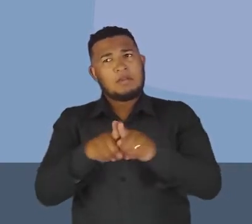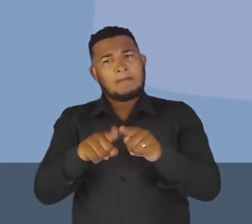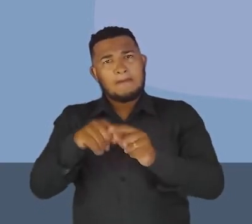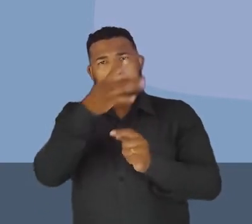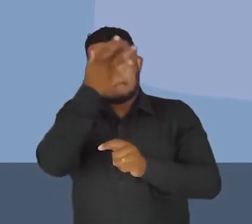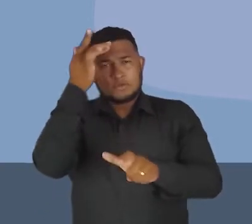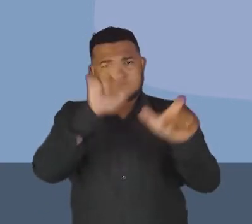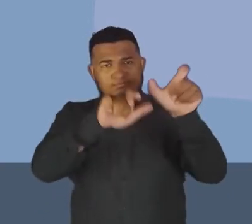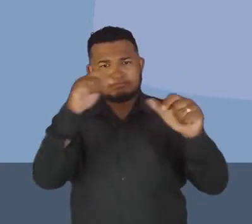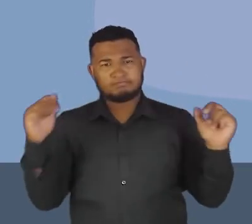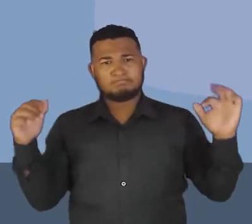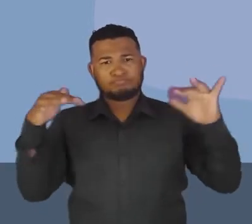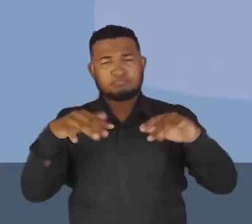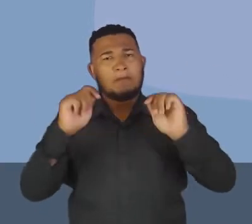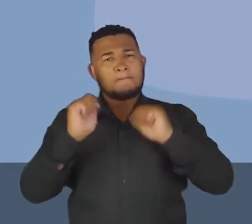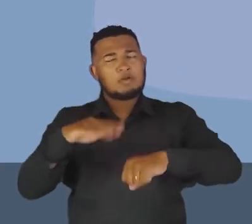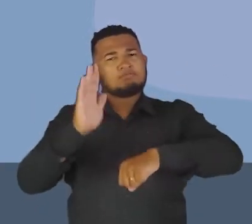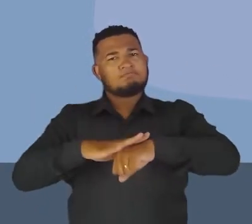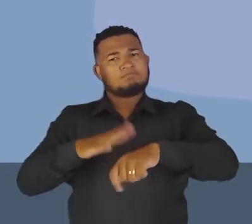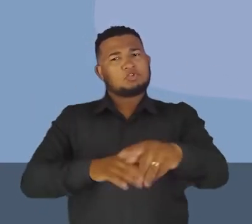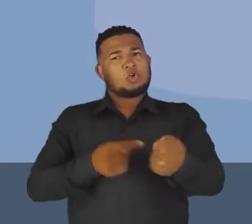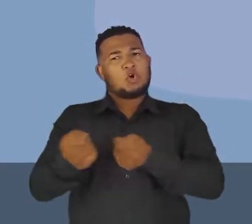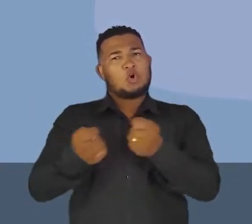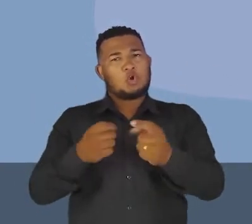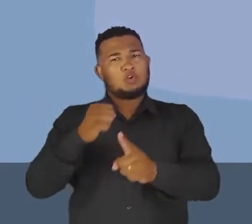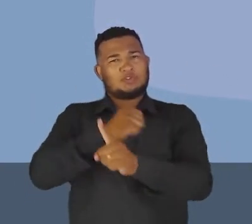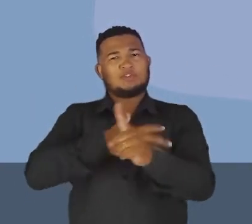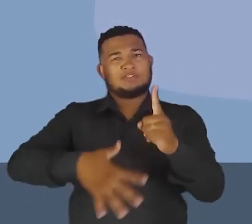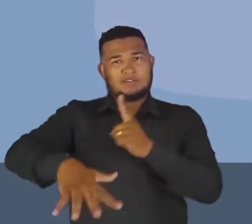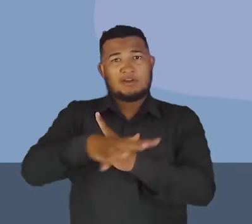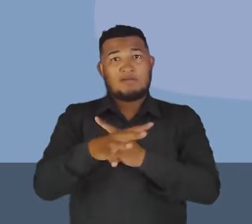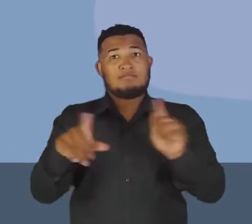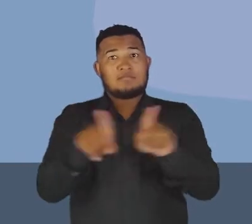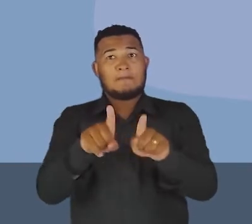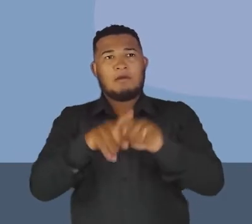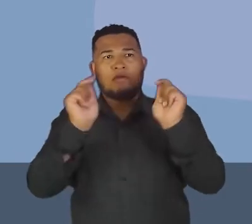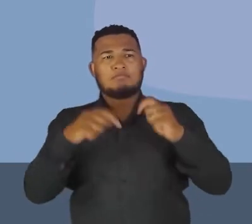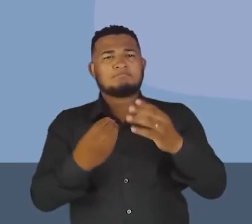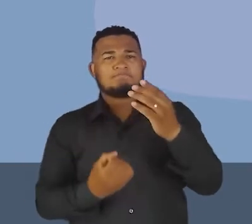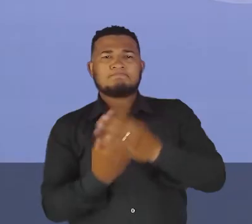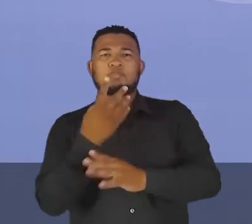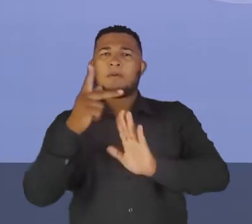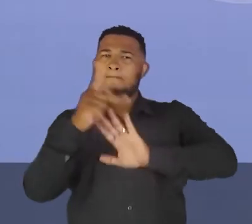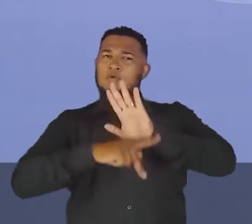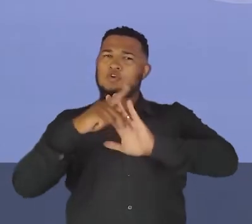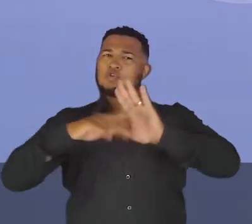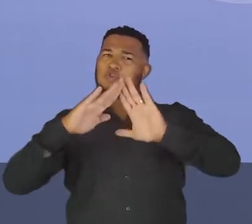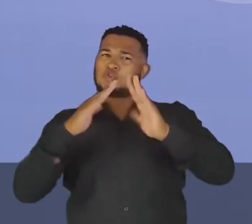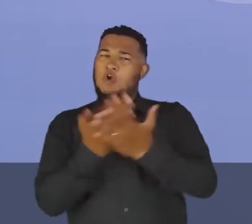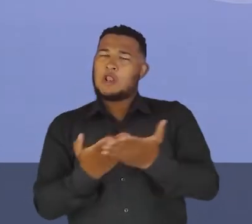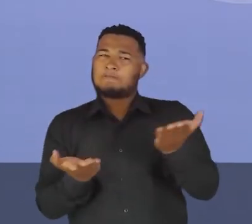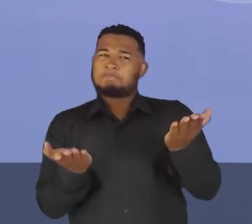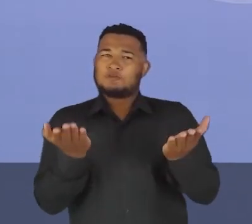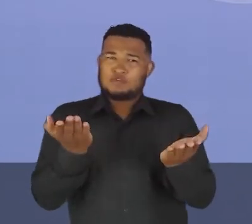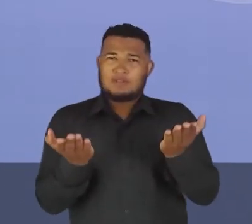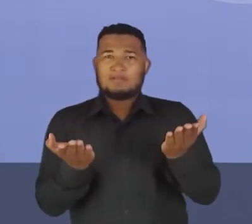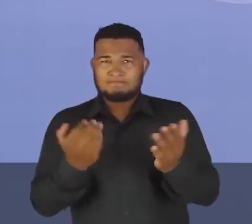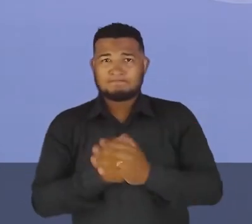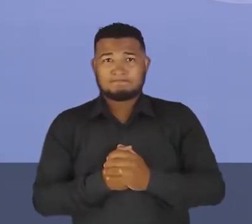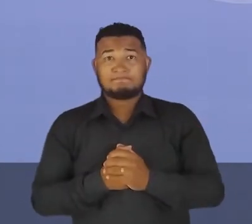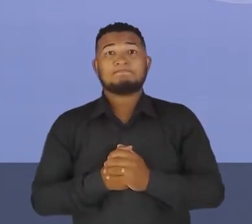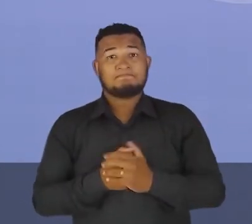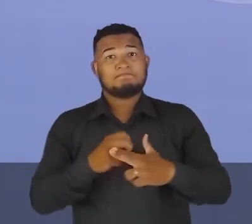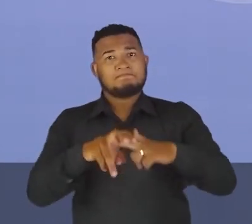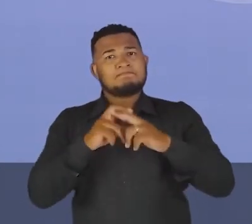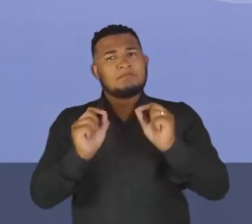exercer o controle social e realizar a gestão da escola sustentável. Olha aqui para mim. Essa ideia, né? De